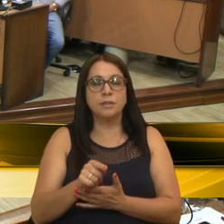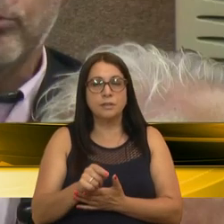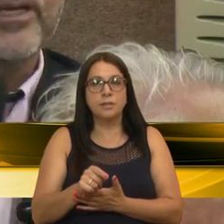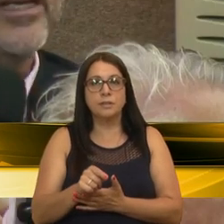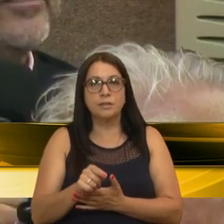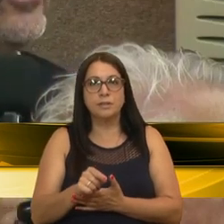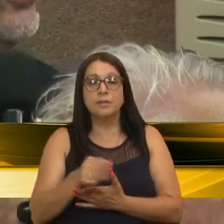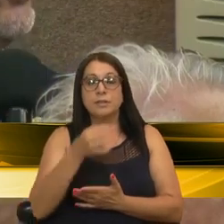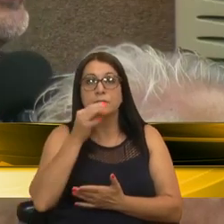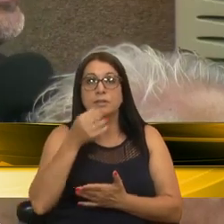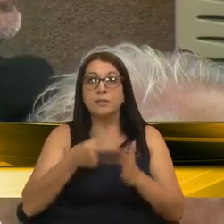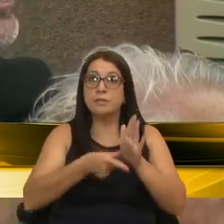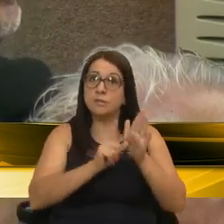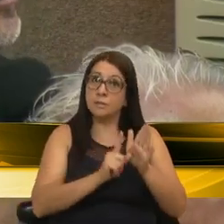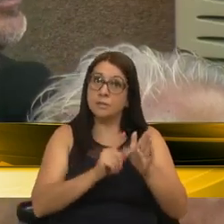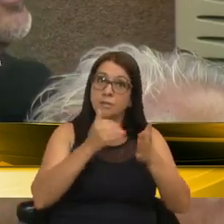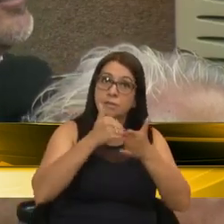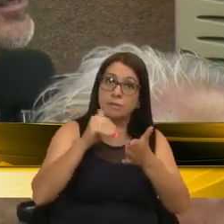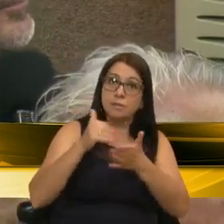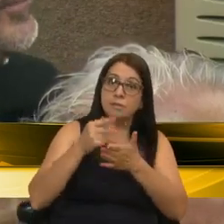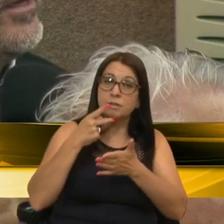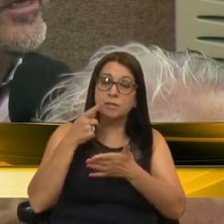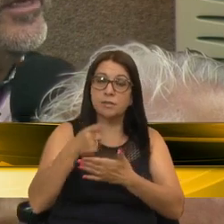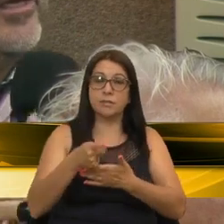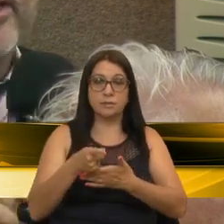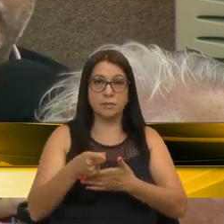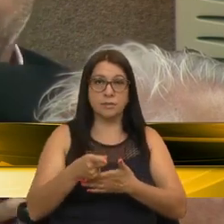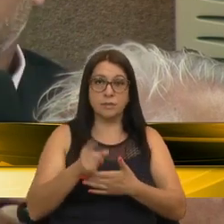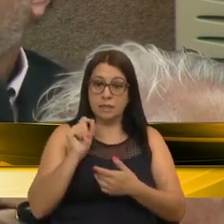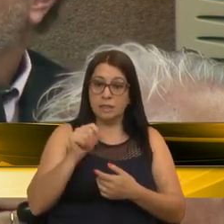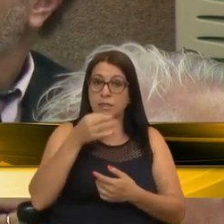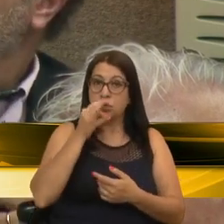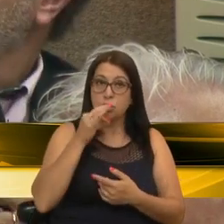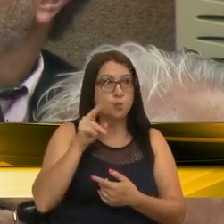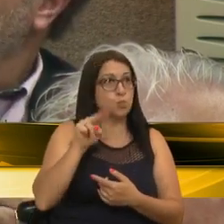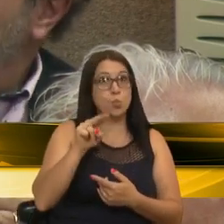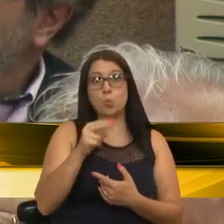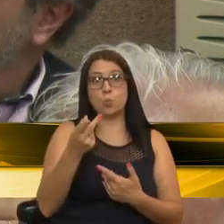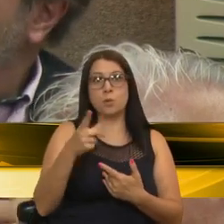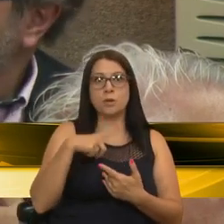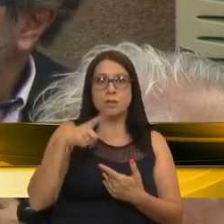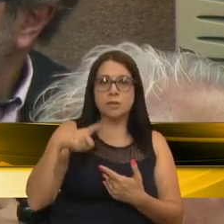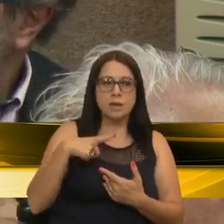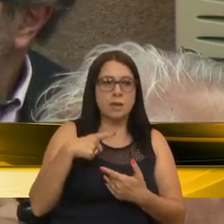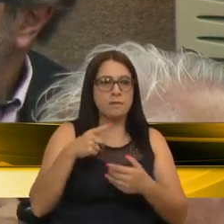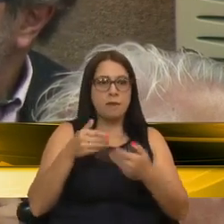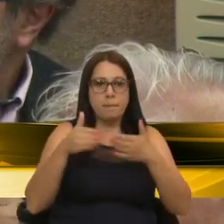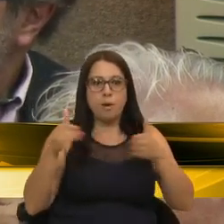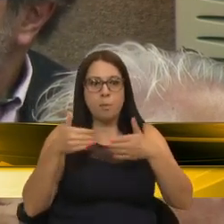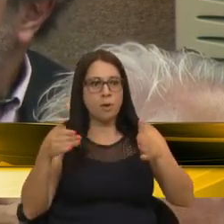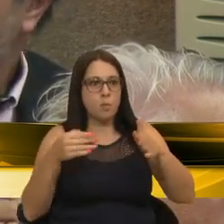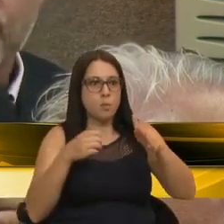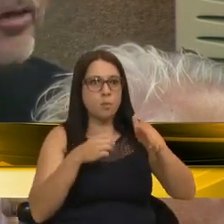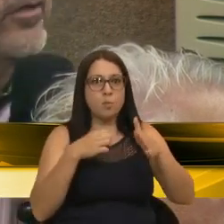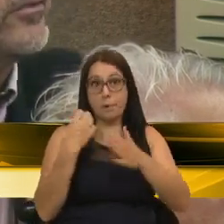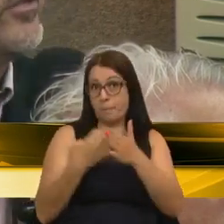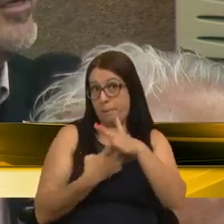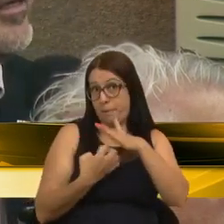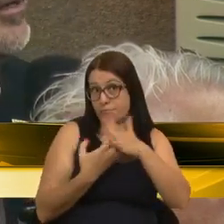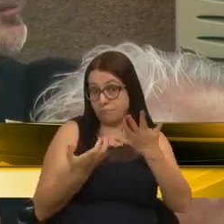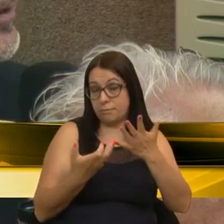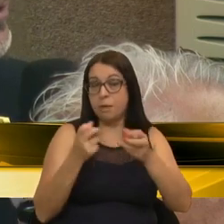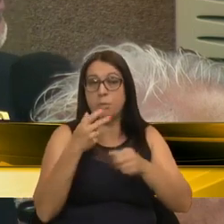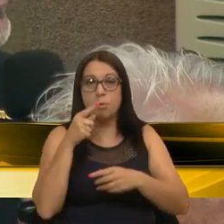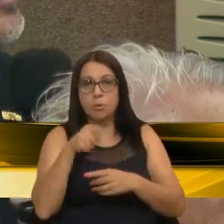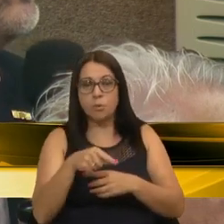Caxias do Sul, e antes que o secretário venha dizer que Caxias nunca abriu tantas empresas, é bom que nós